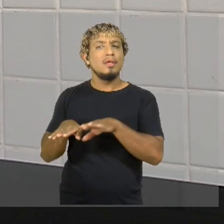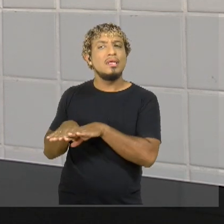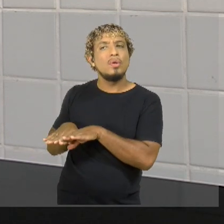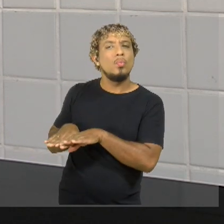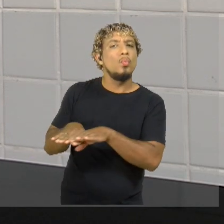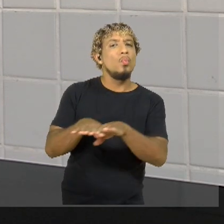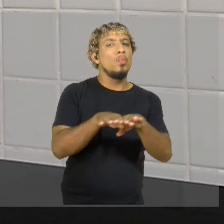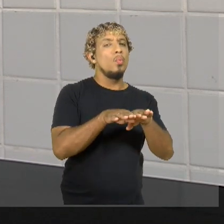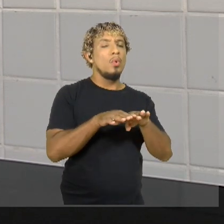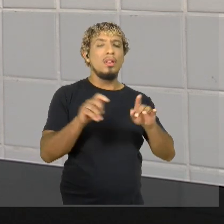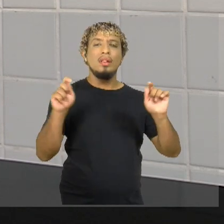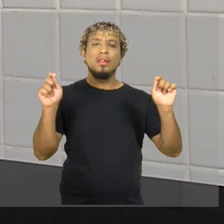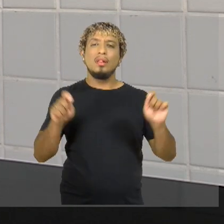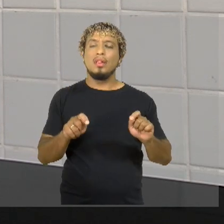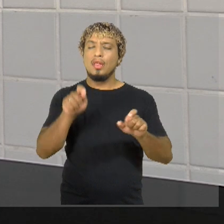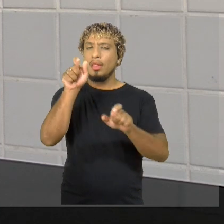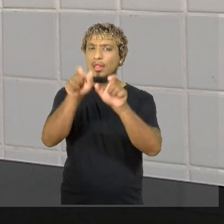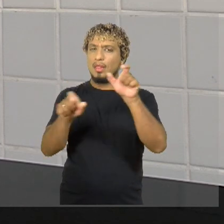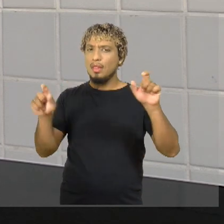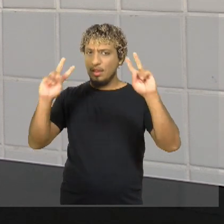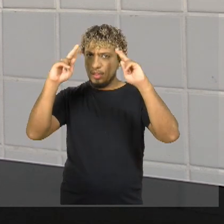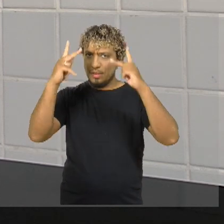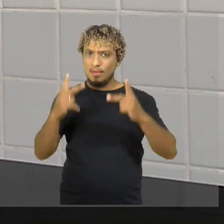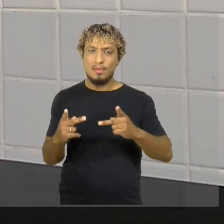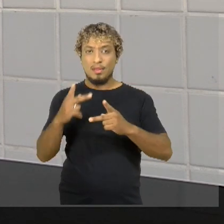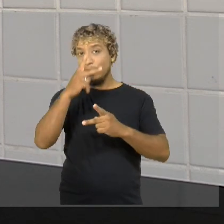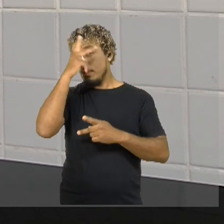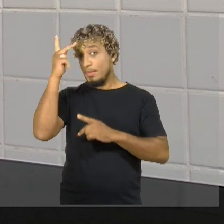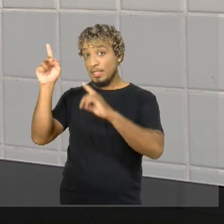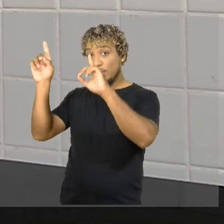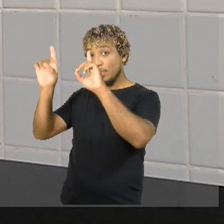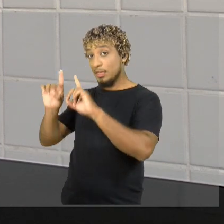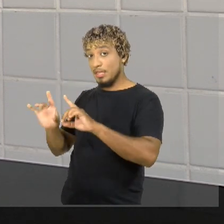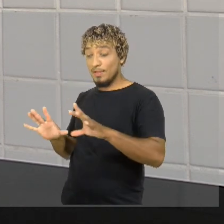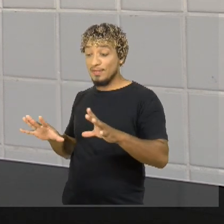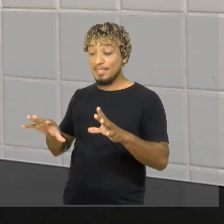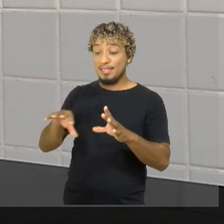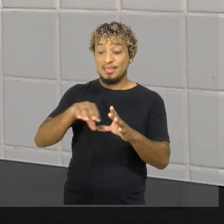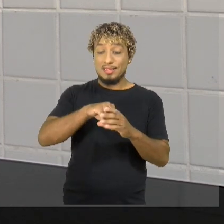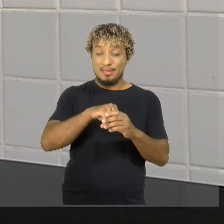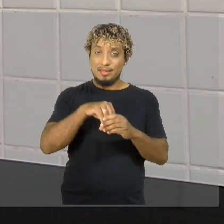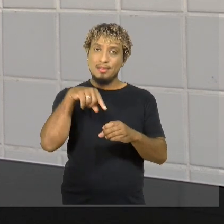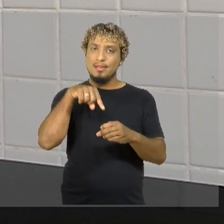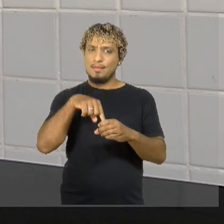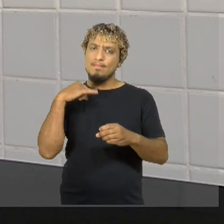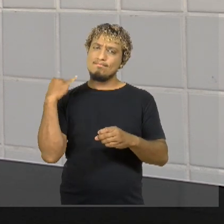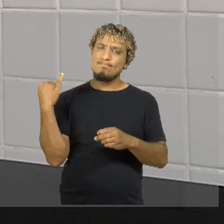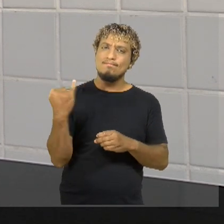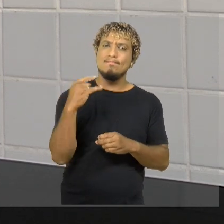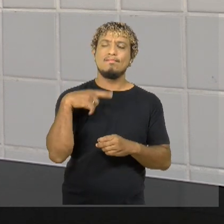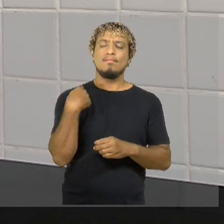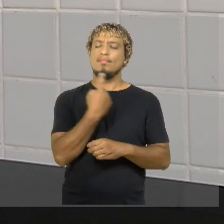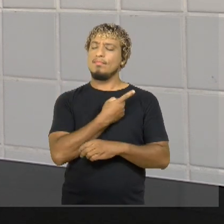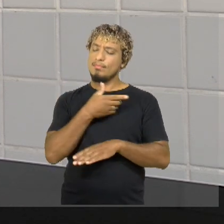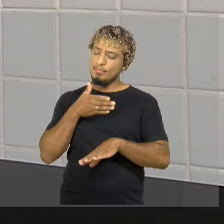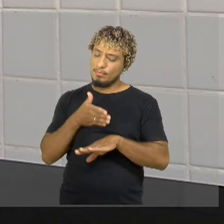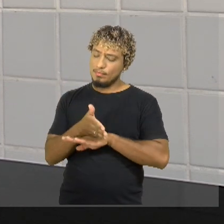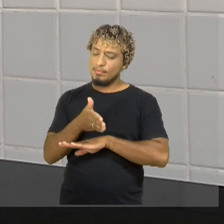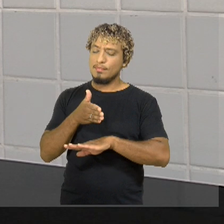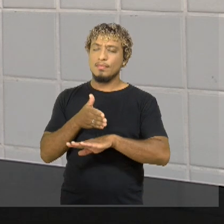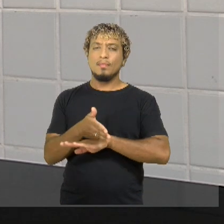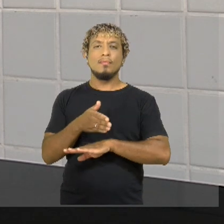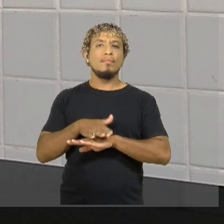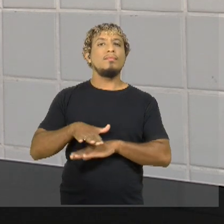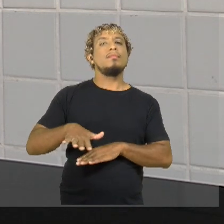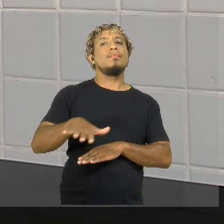né. Então, é preciso que seja incluído também pessoas com deficiência para que a gente possa também estar participando, né,